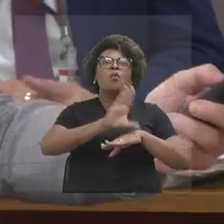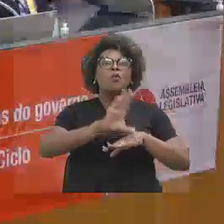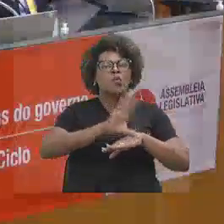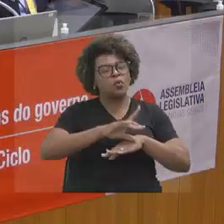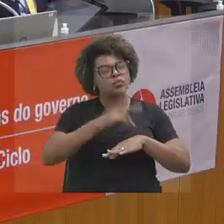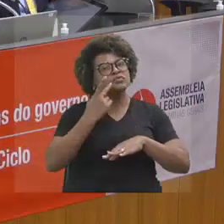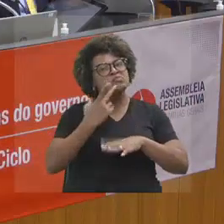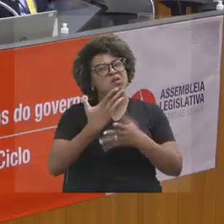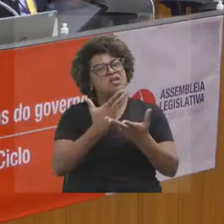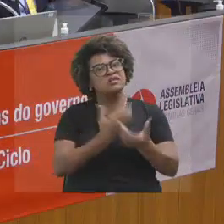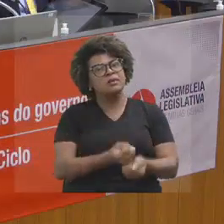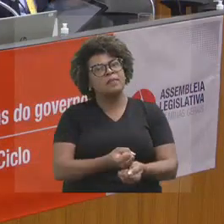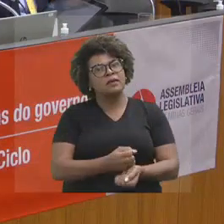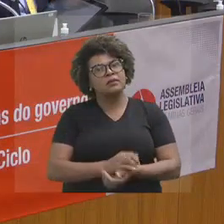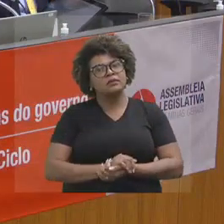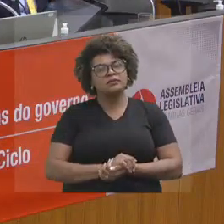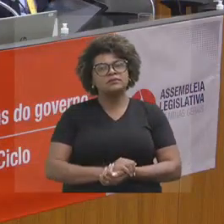isso.